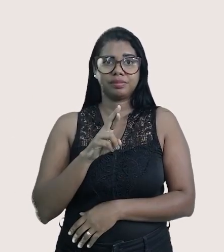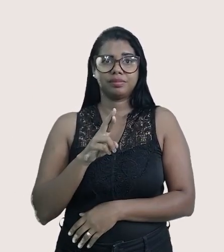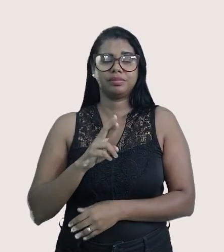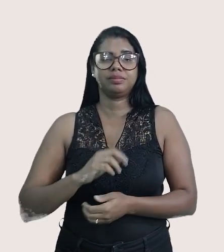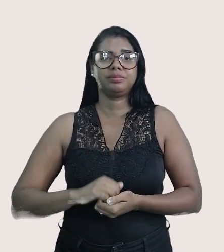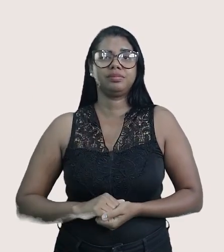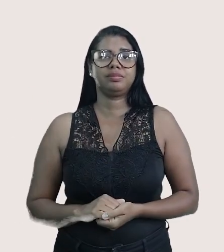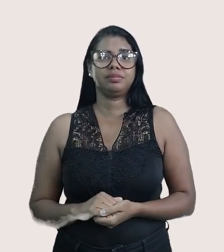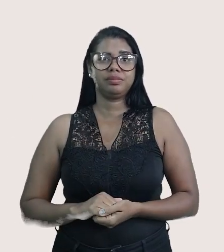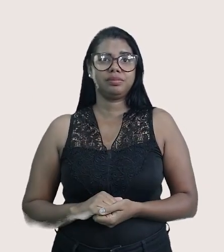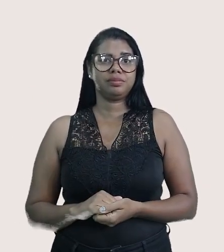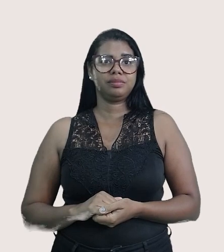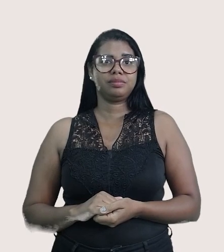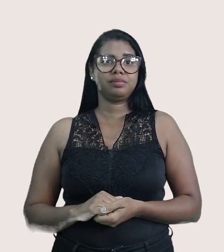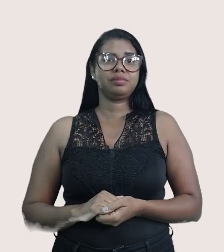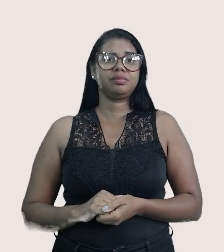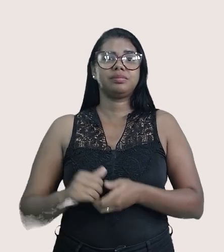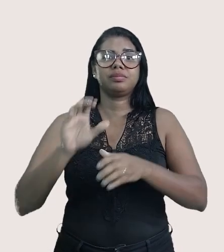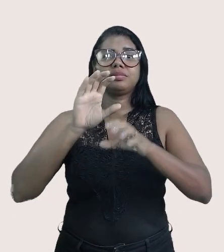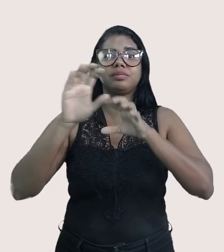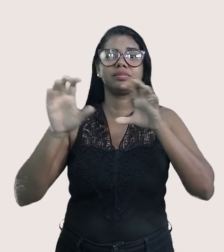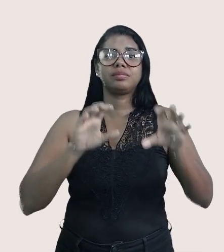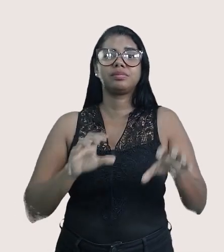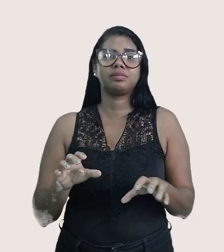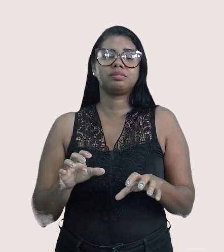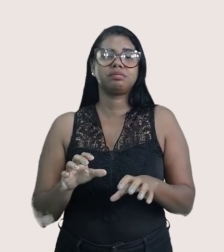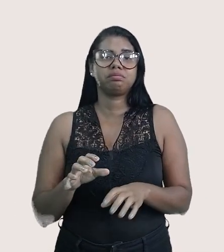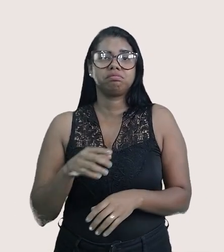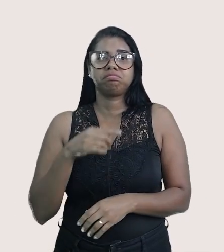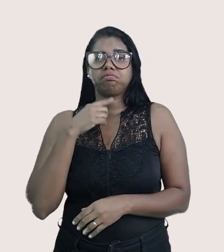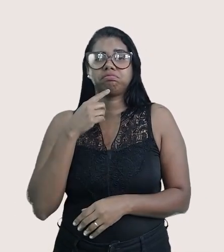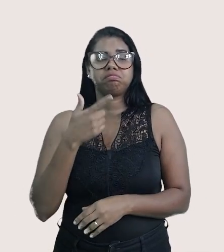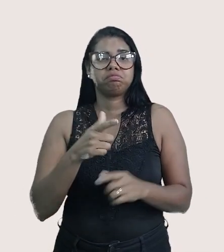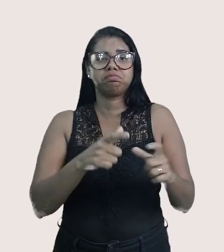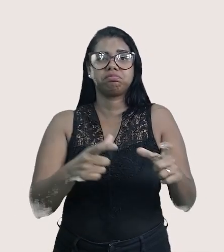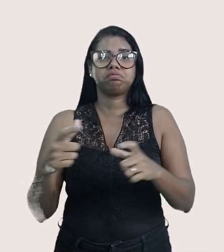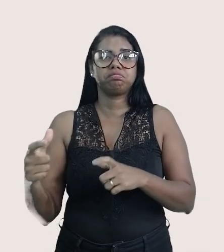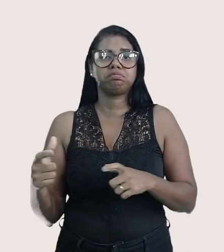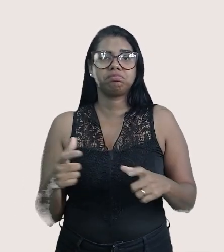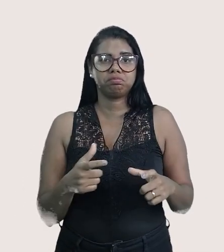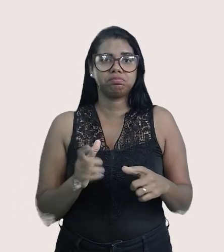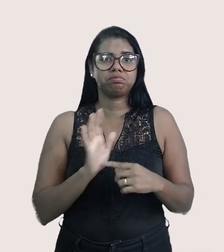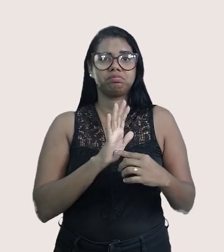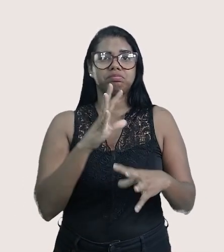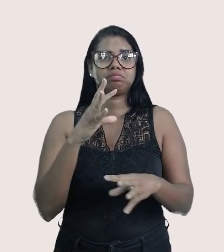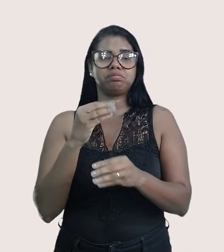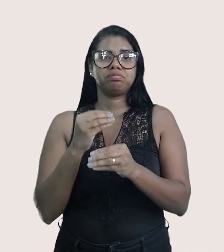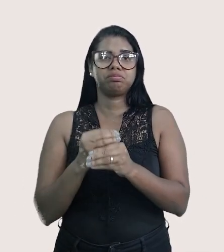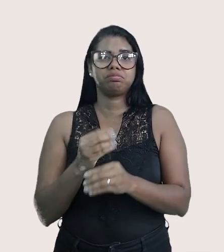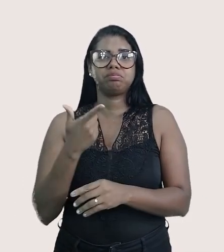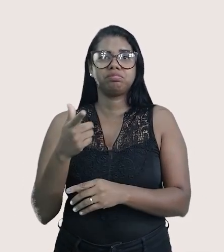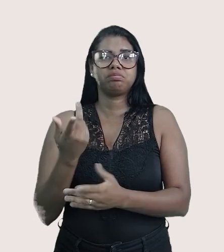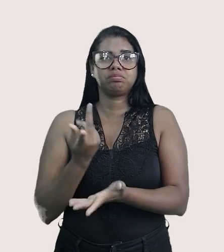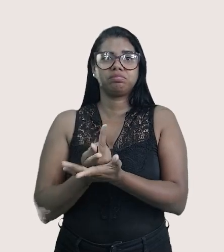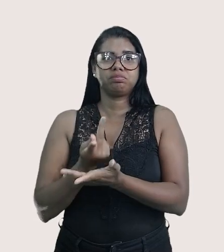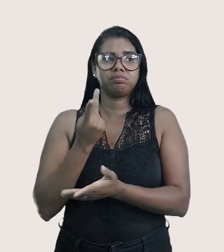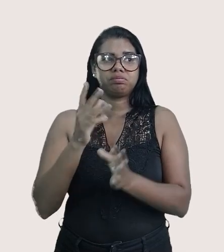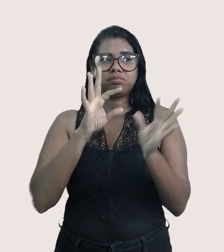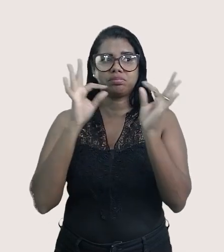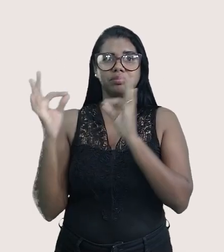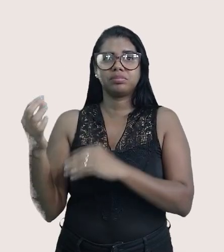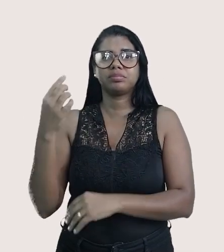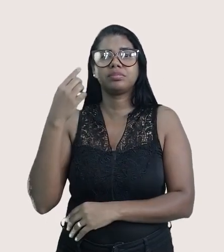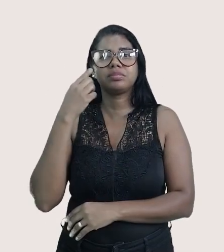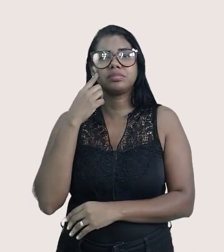imediata. Em todos os lugares e em lugar nenhum. Sim, andando ao acaso, não é raro ver, sob o